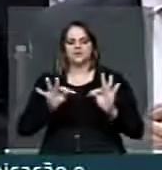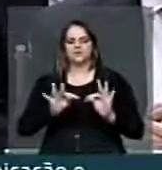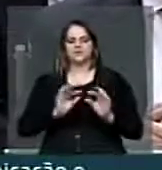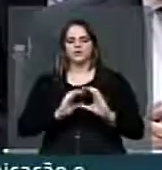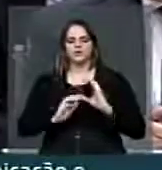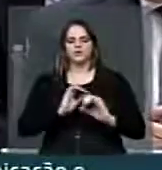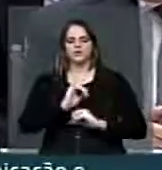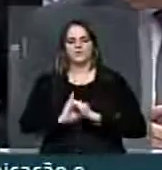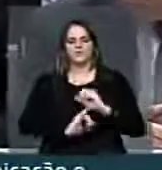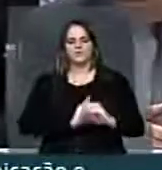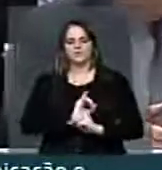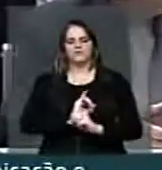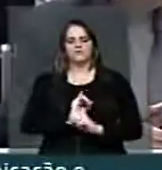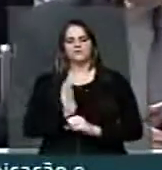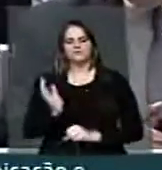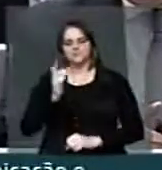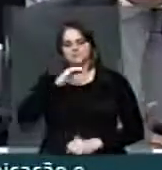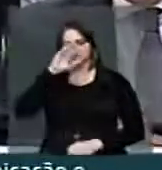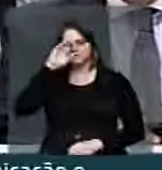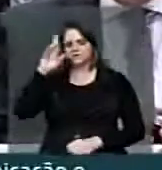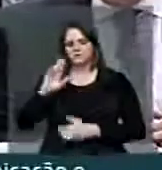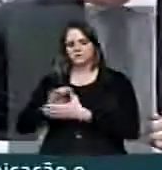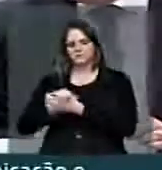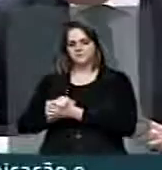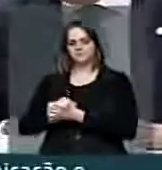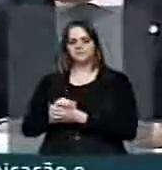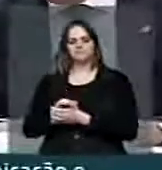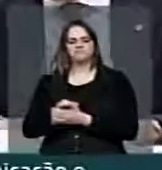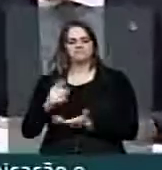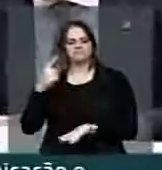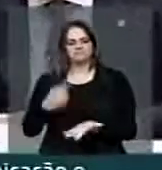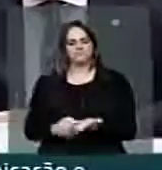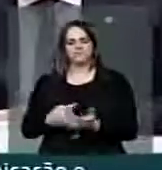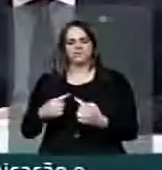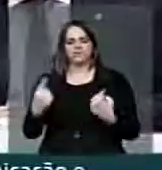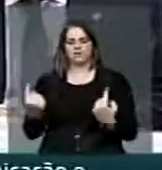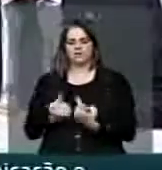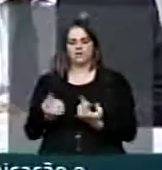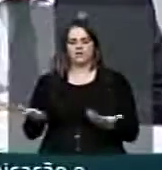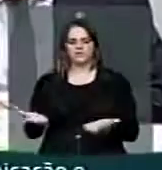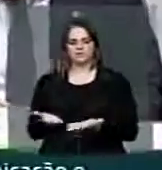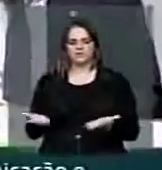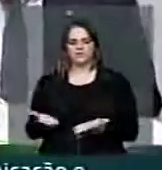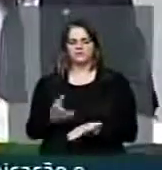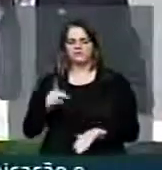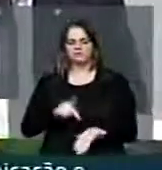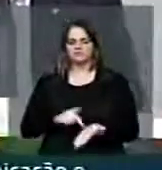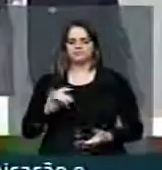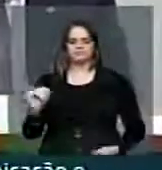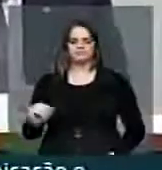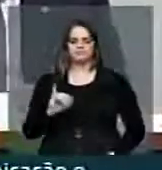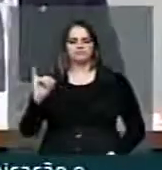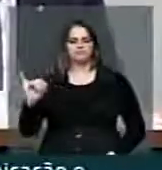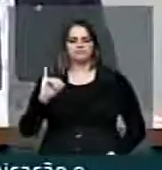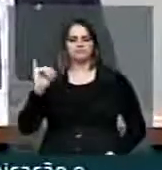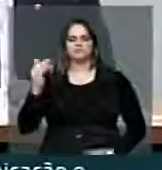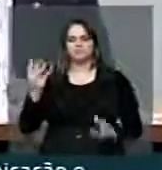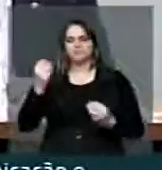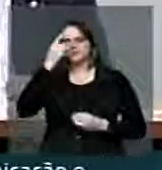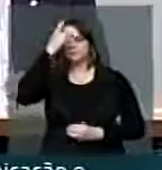Informática, cumprimentava a excelência pela realização dessa audiência pública, extremamente prestigiada pelos